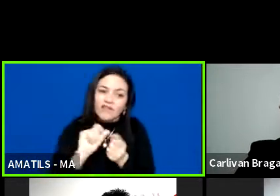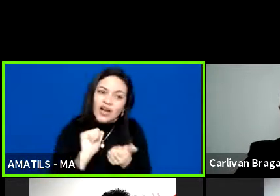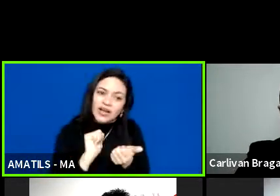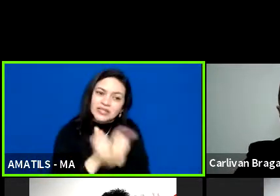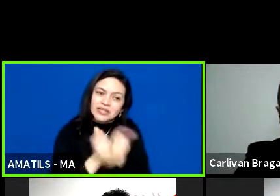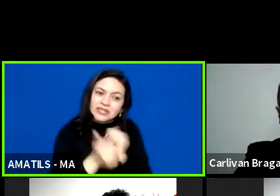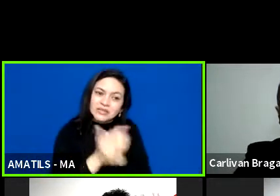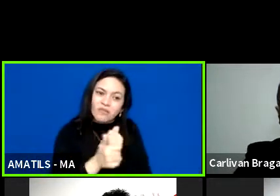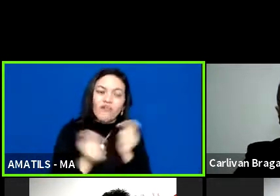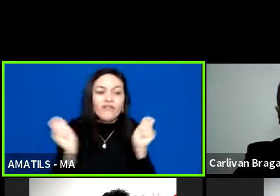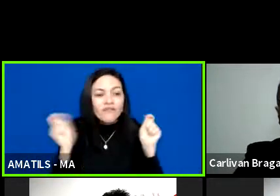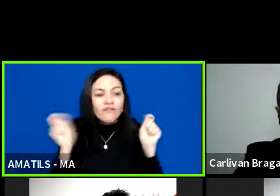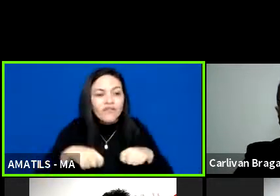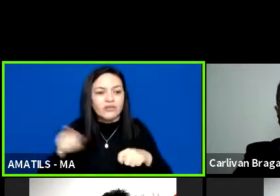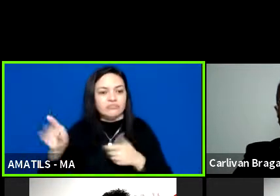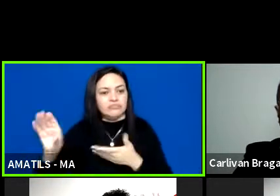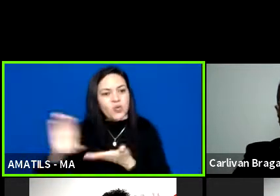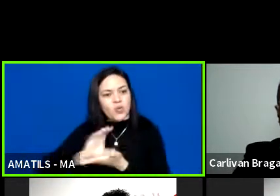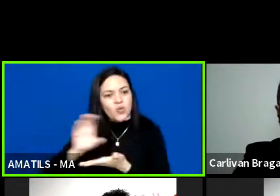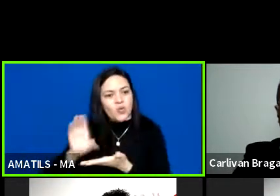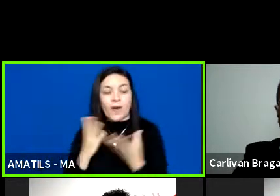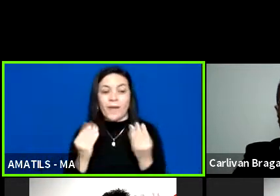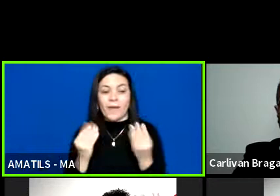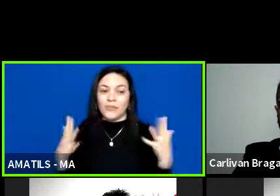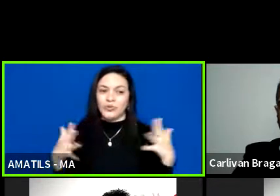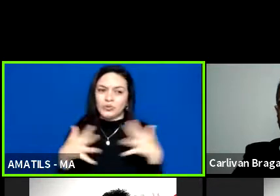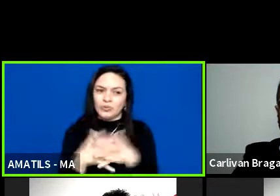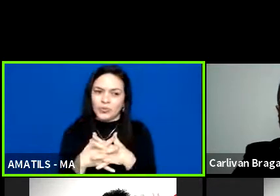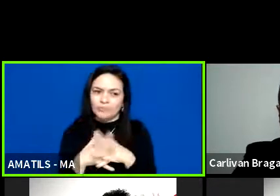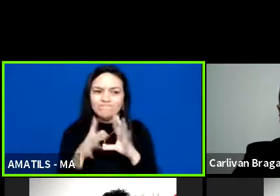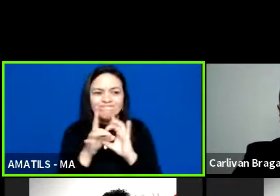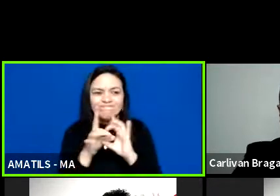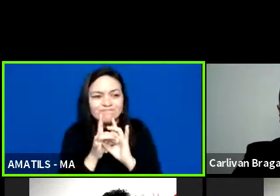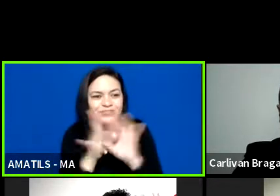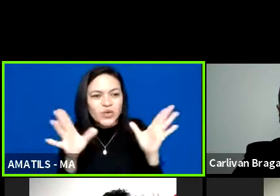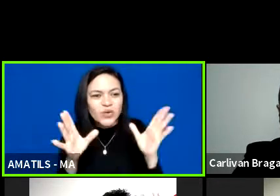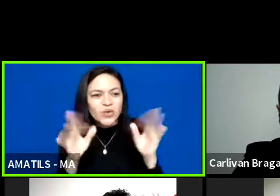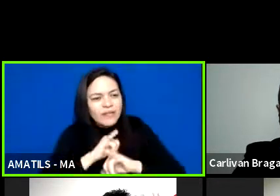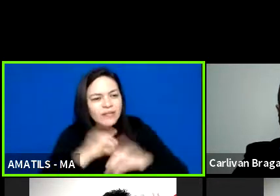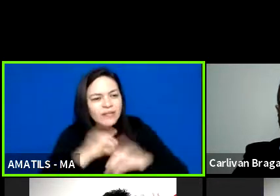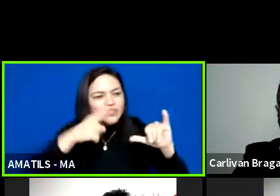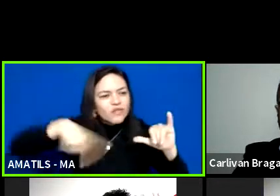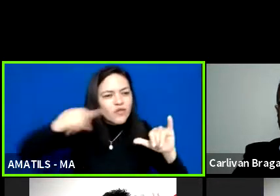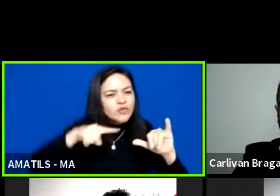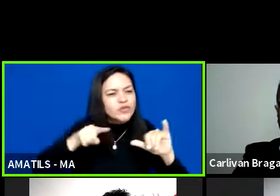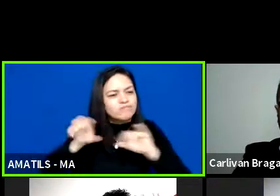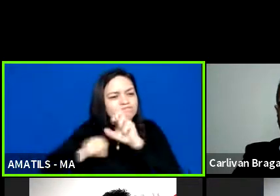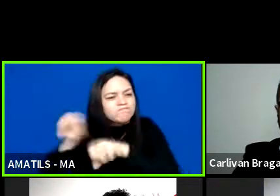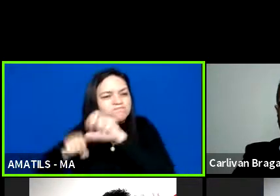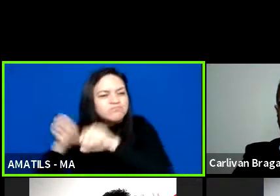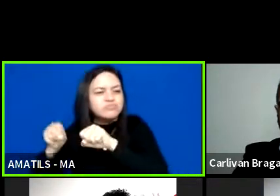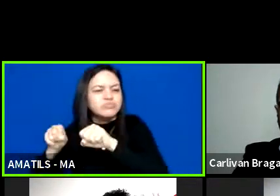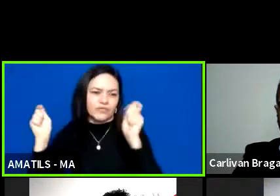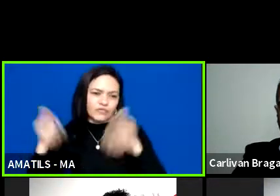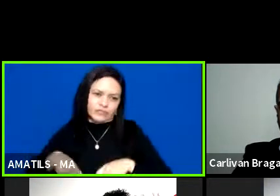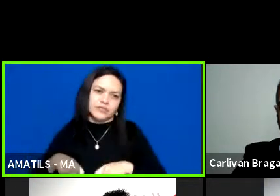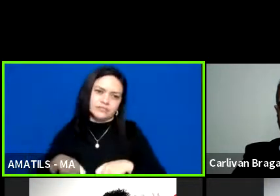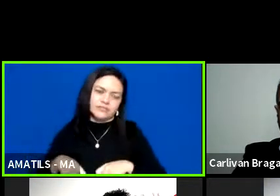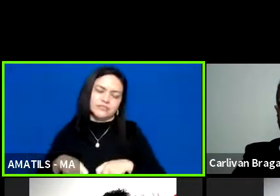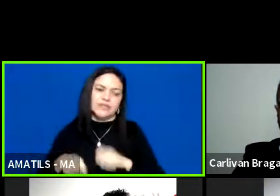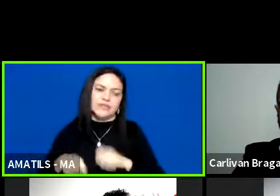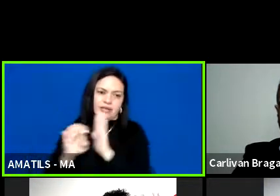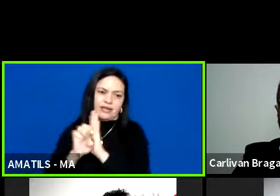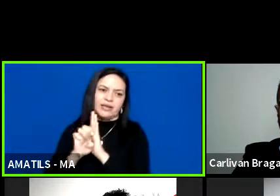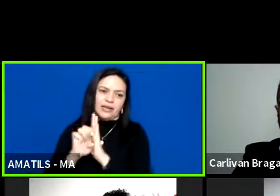muito complicado, então, deixo aí um recado para que a gente corra atrás mesmo. Então, agradeço muito de poder estar